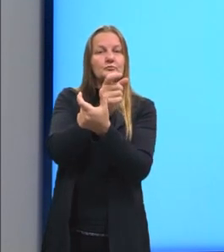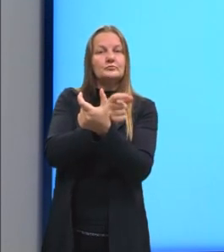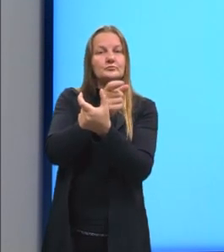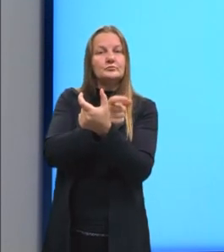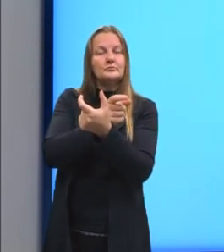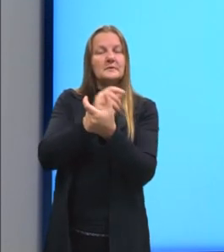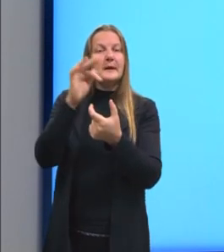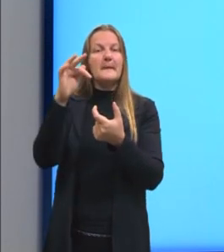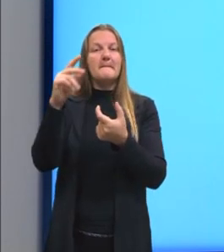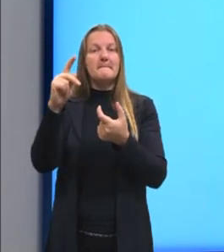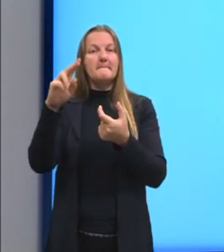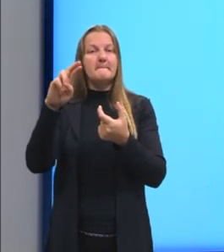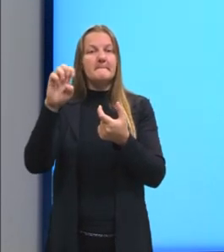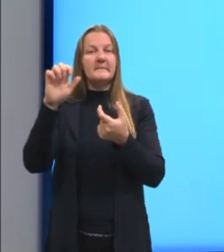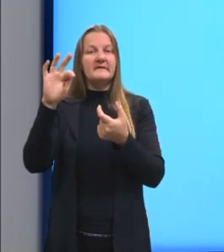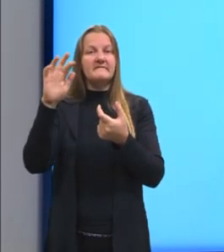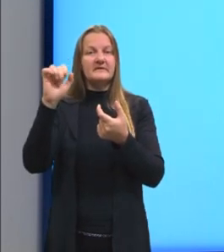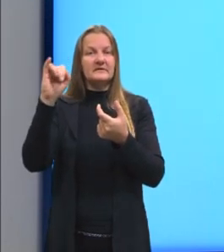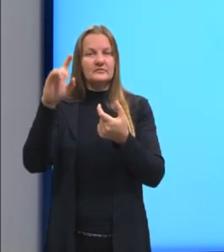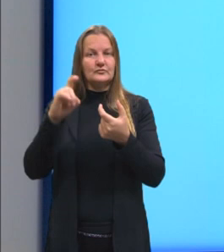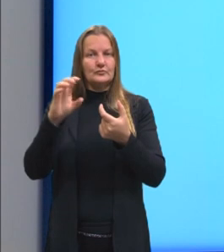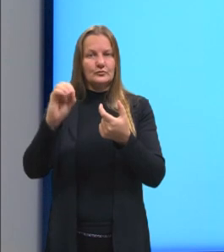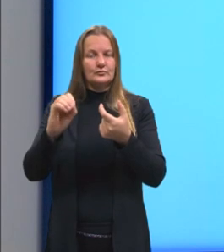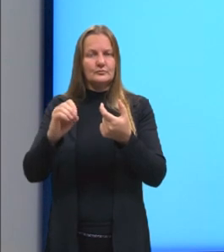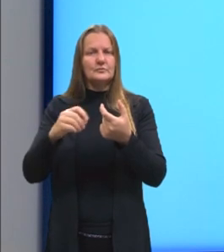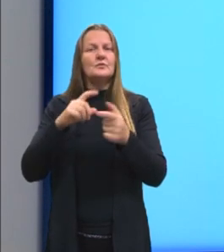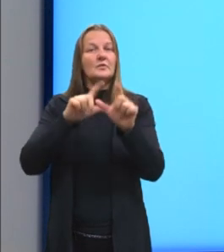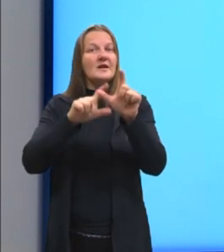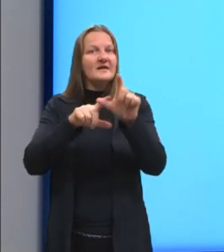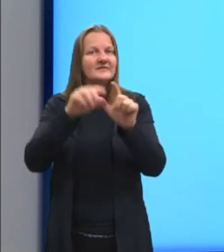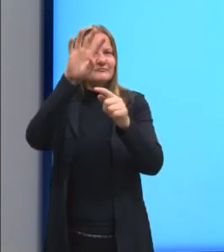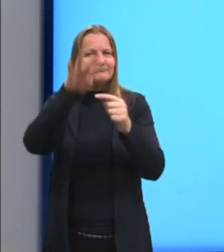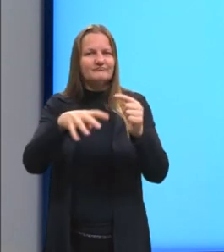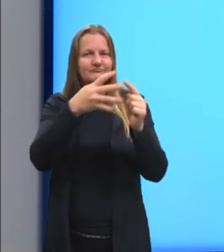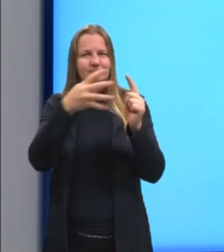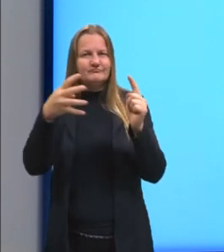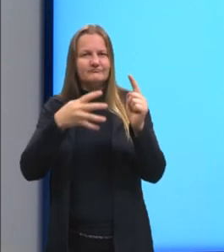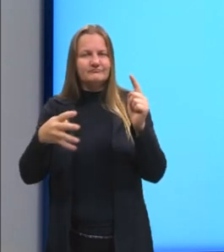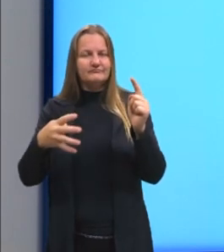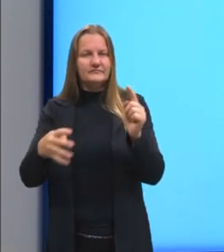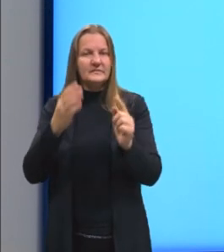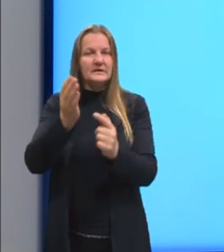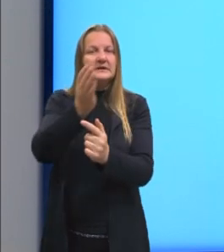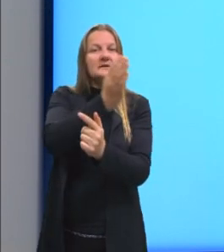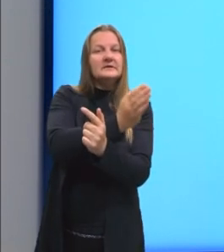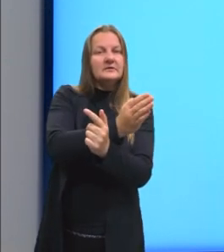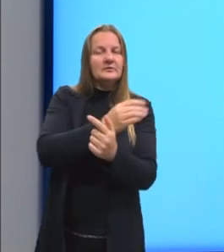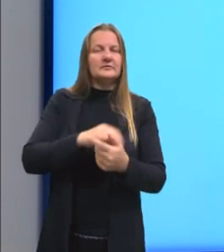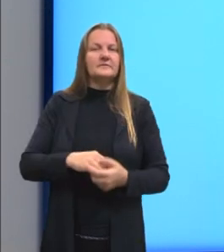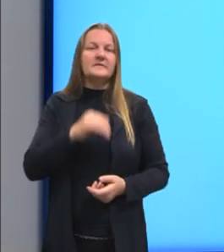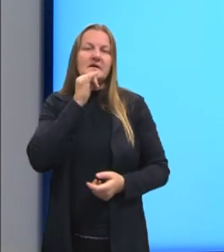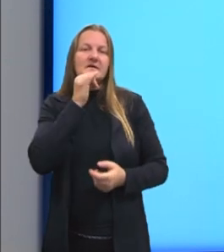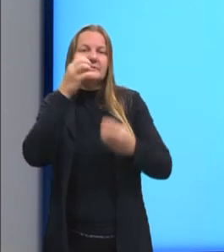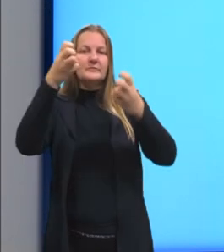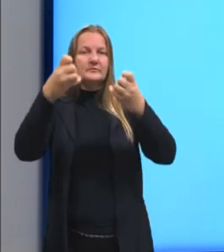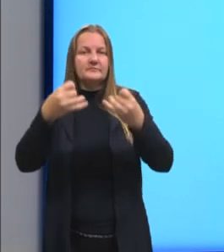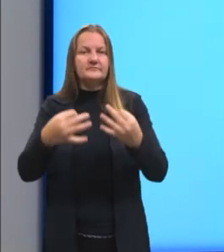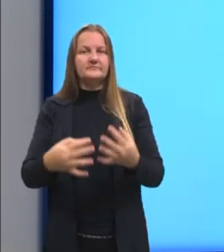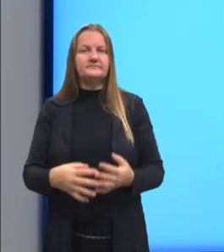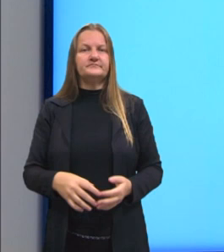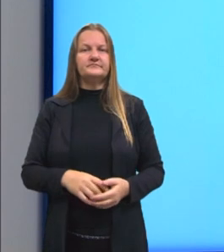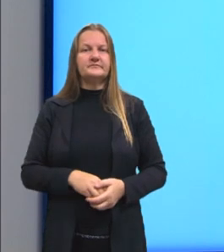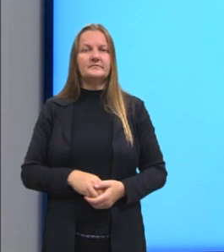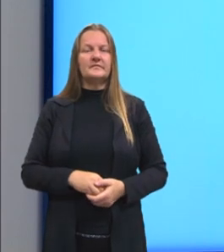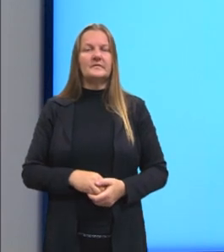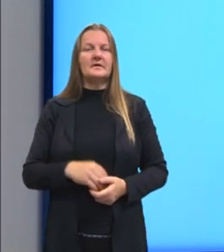entra aquela letrinha que nós vimos na tabela, né? Antes da unidade de medida. Por exemplo, né? Nós temos